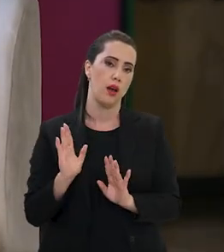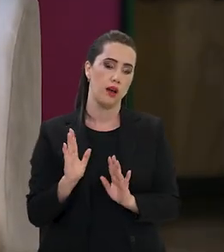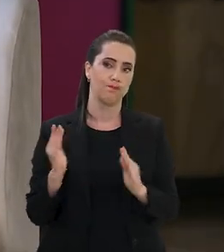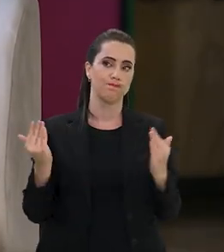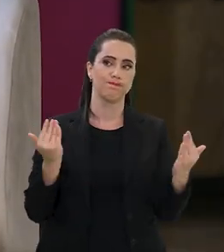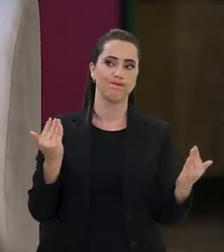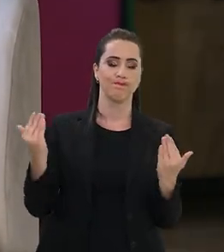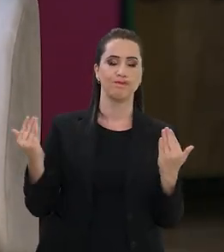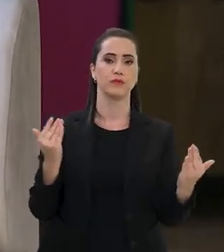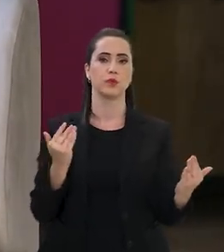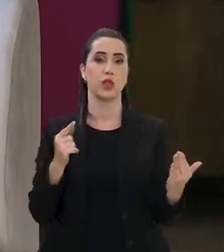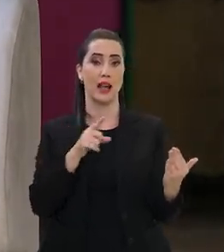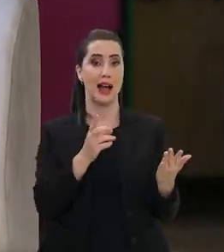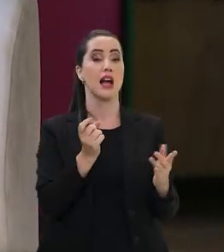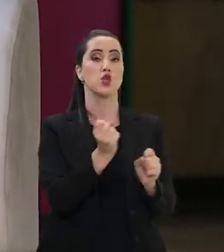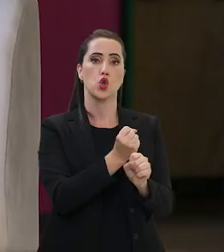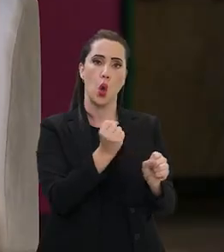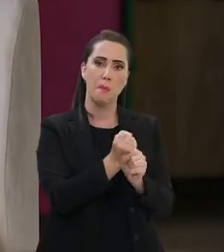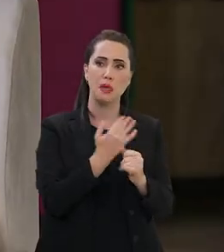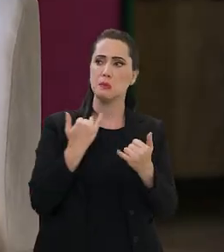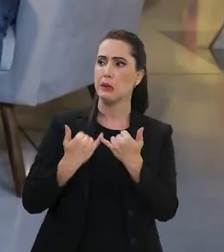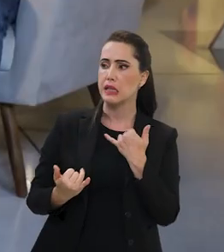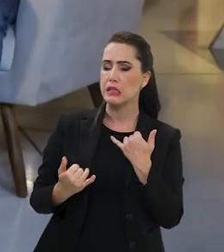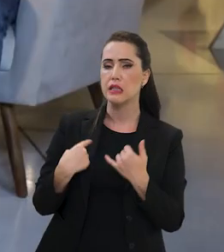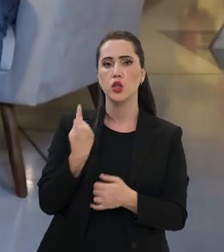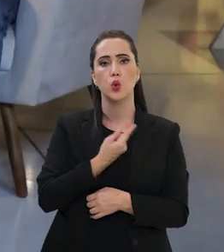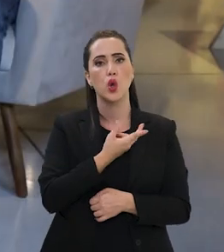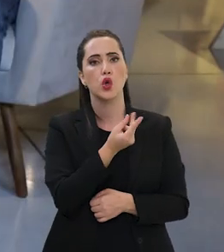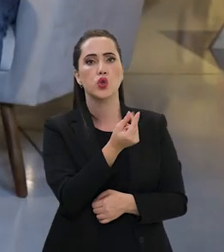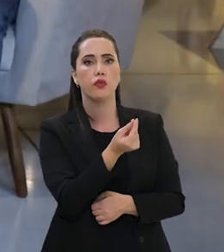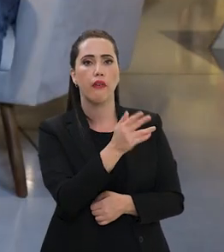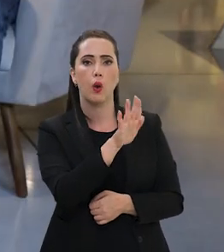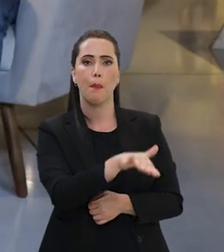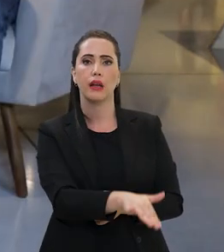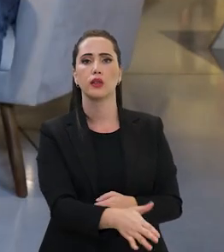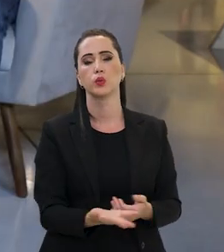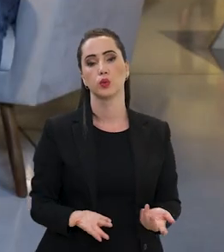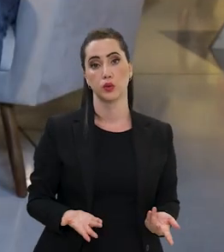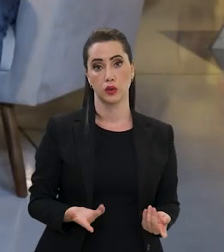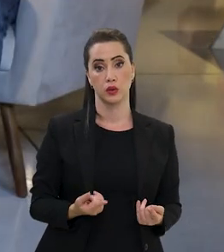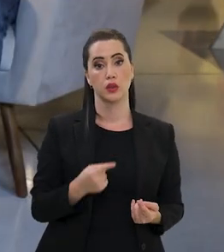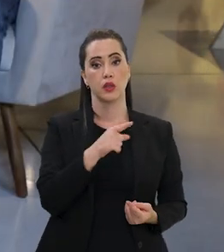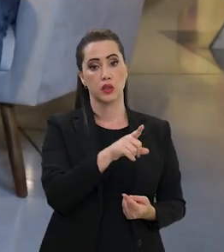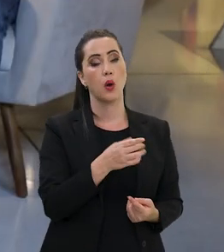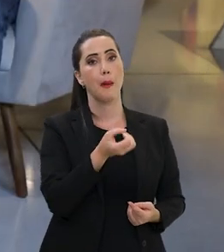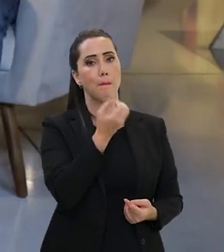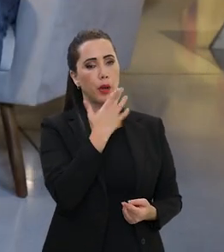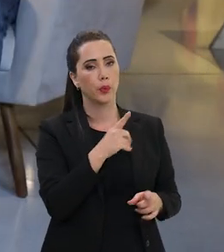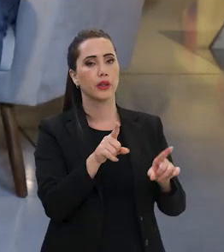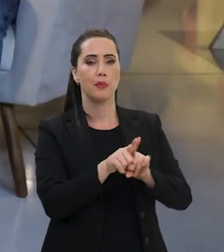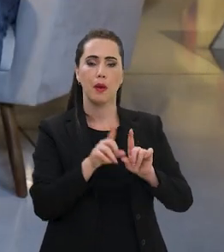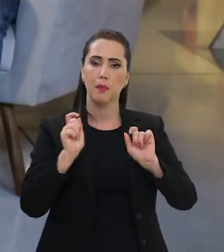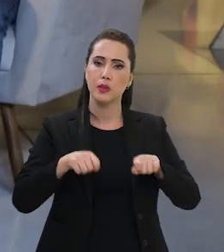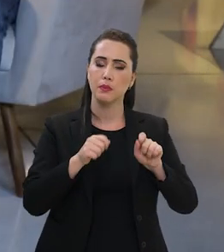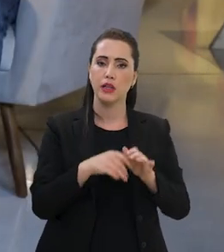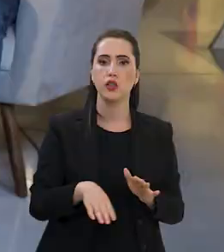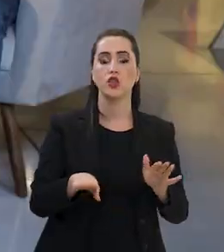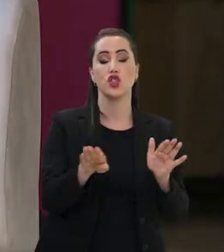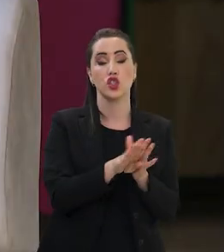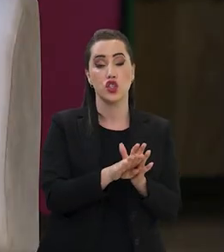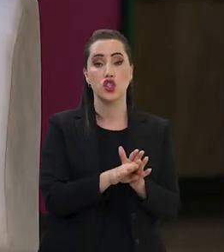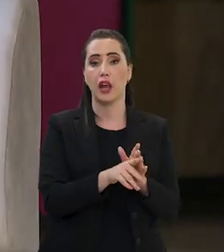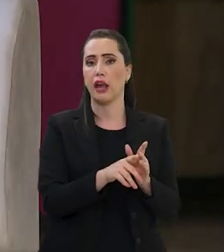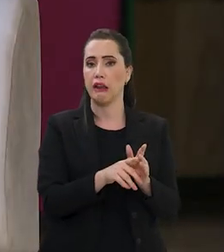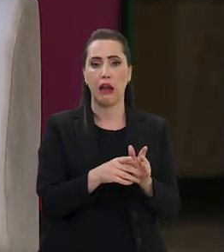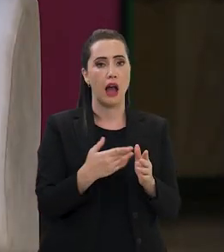usando numa escola privada, é impressionante como as obras são similares e o nosso preço ele é muito menor. Então,